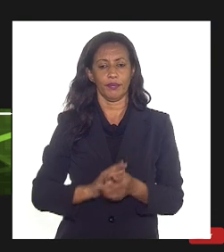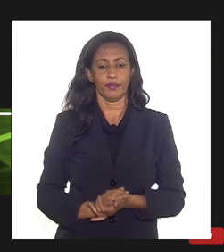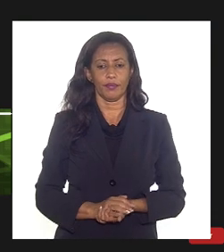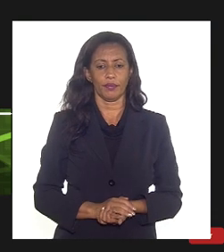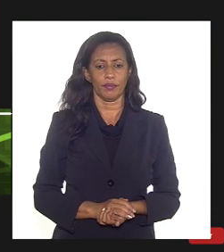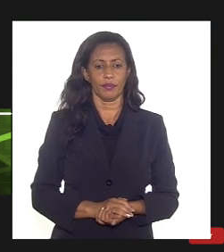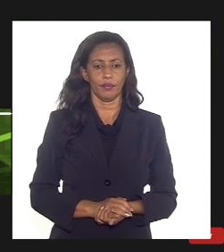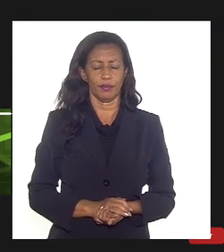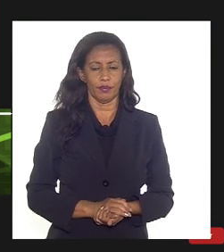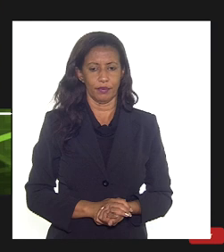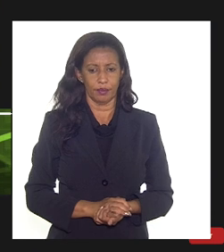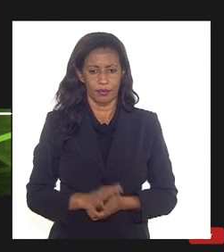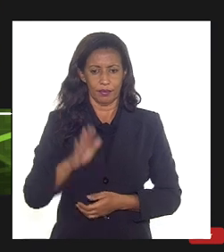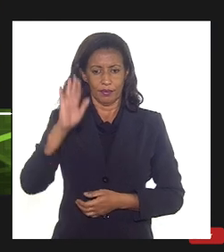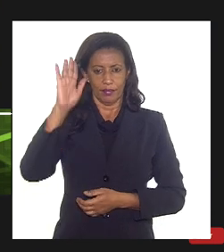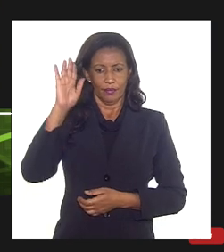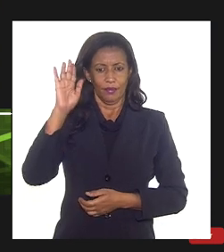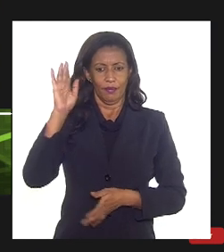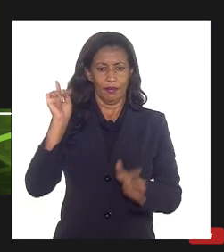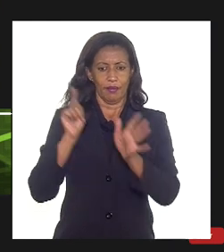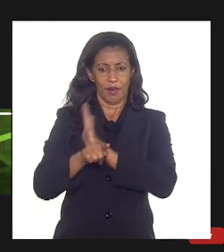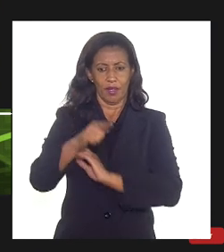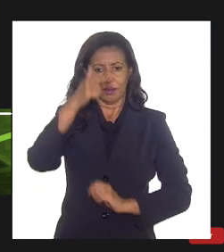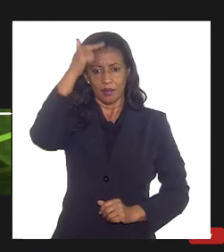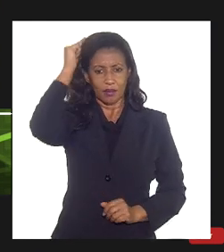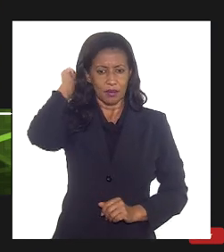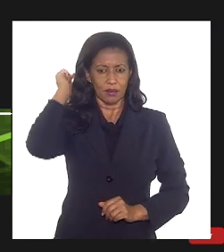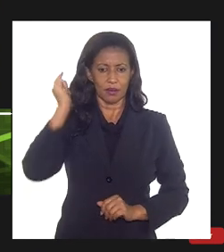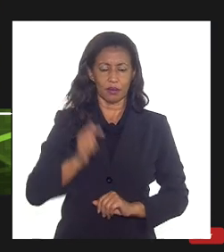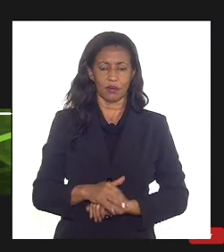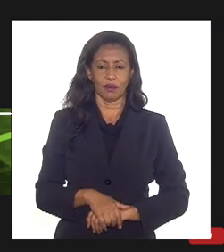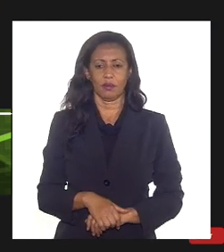eu estou teado pois não deputado